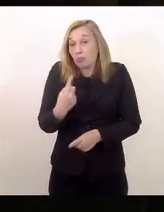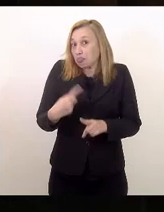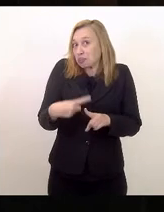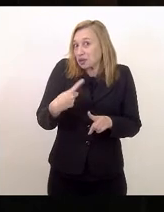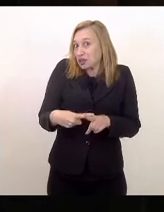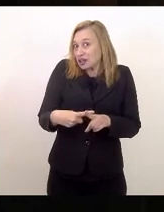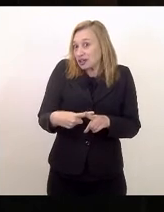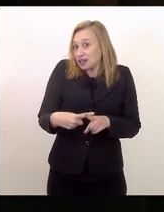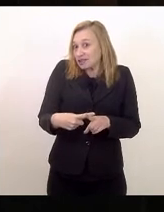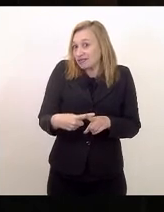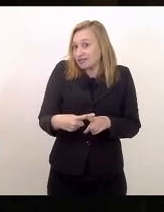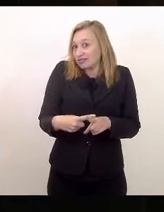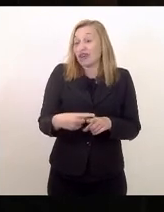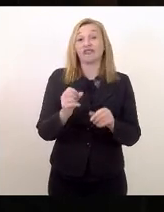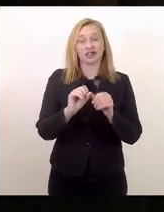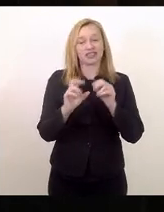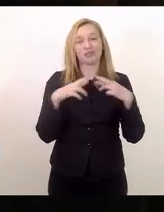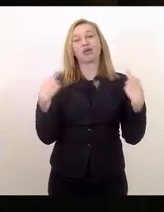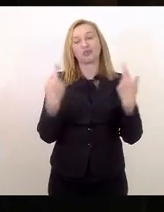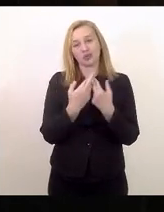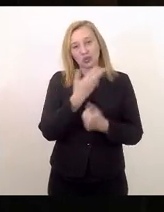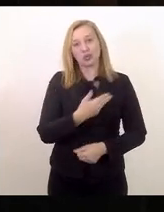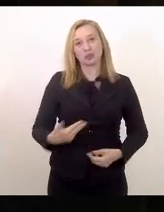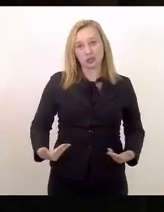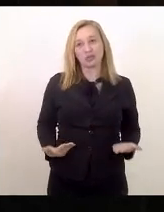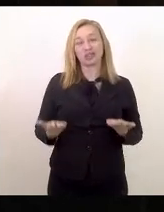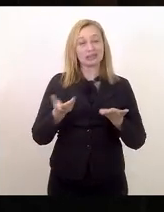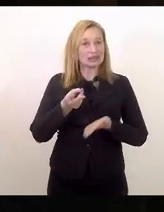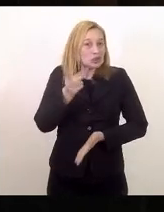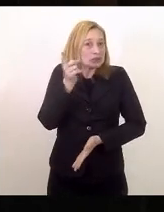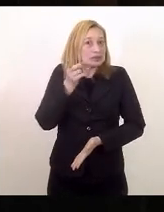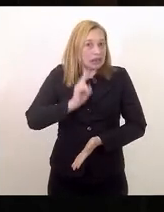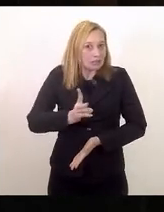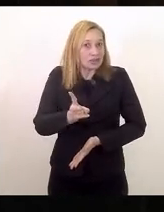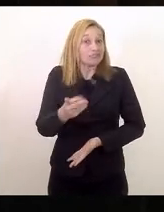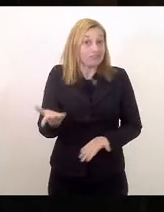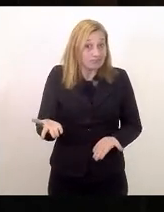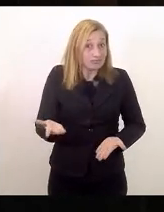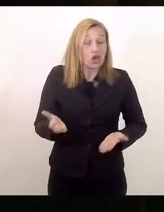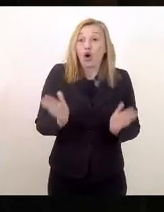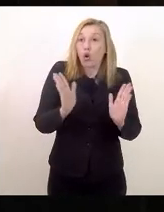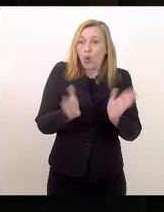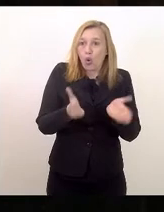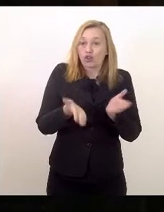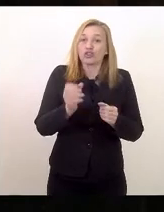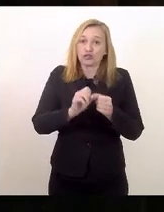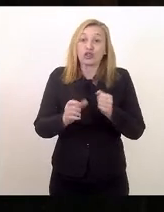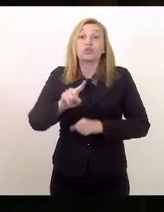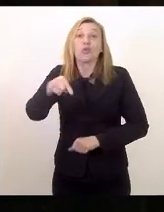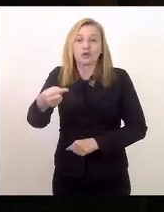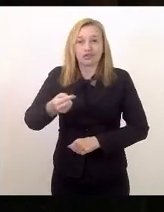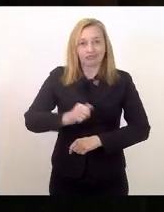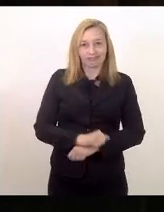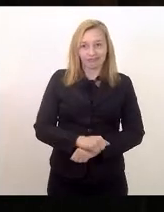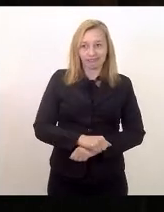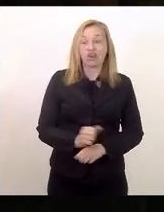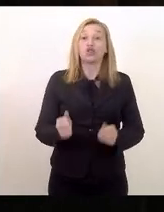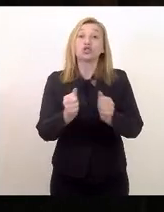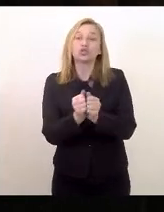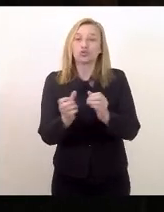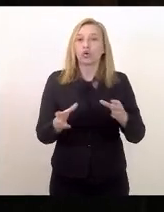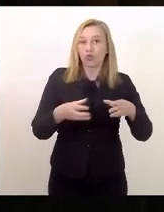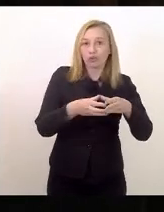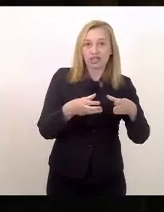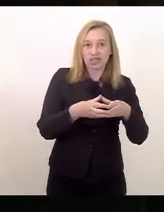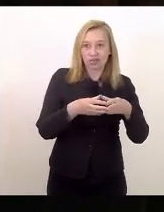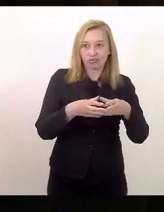fazemos audiências públicas constantemente. Hoje fiz mais uma junto com a comissão